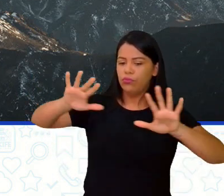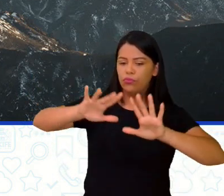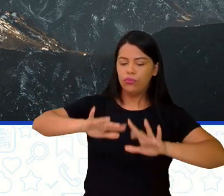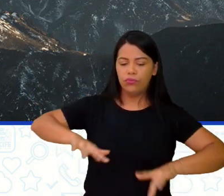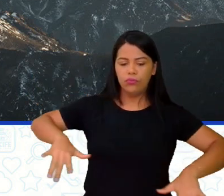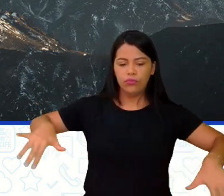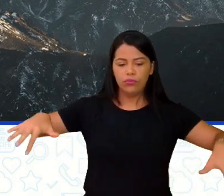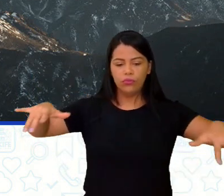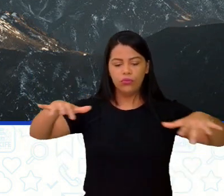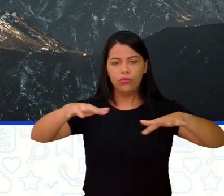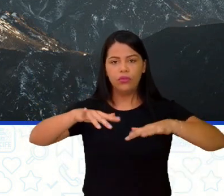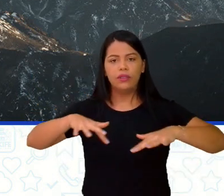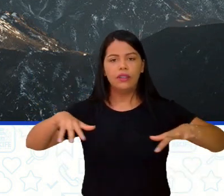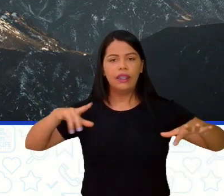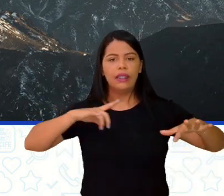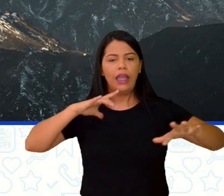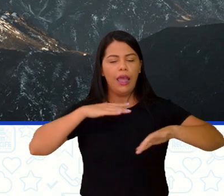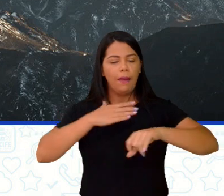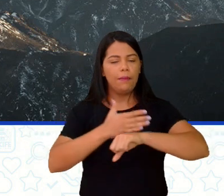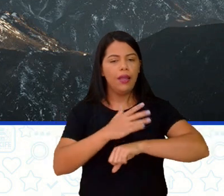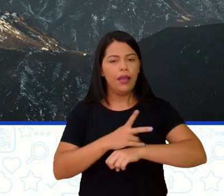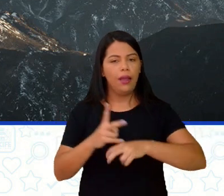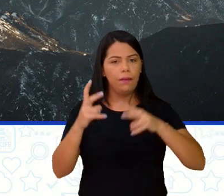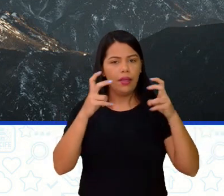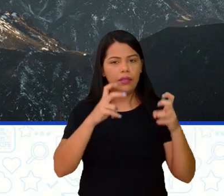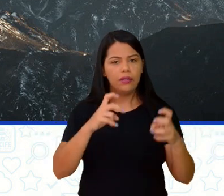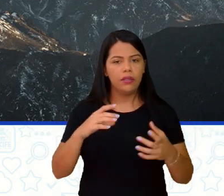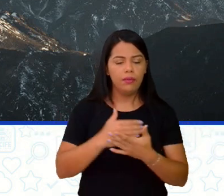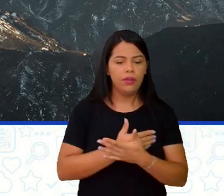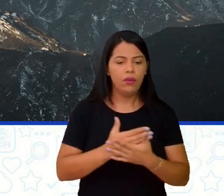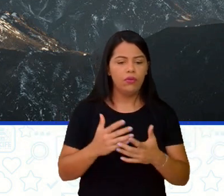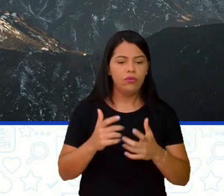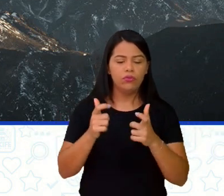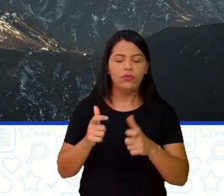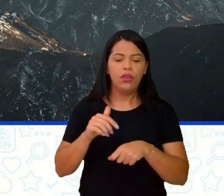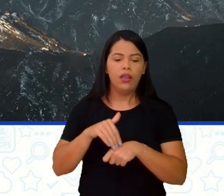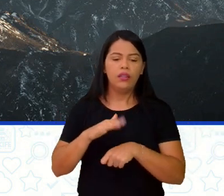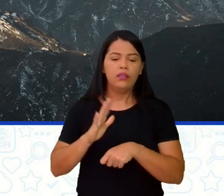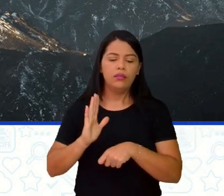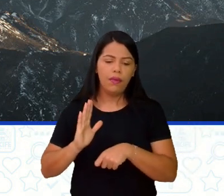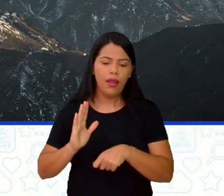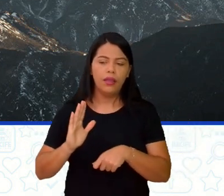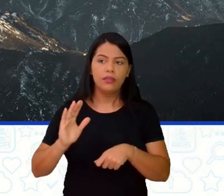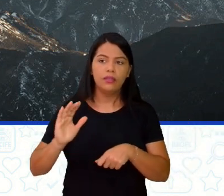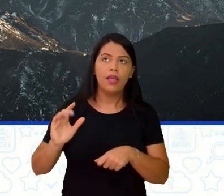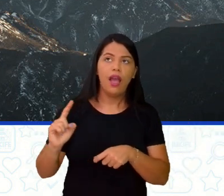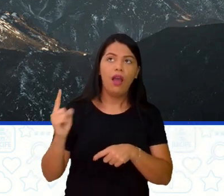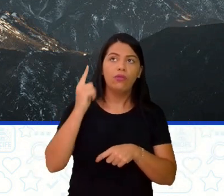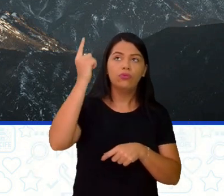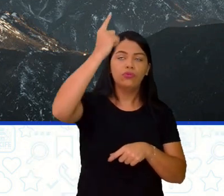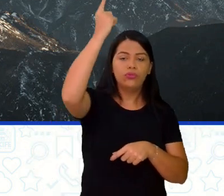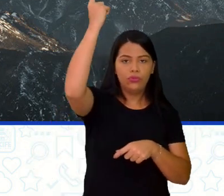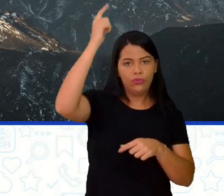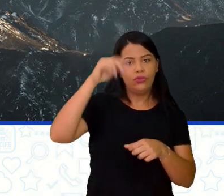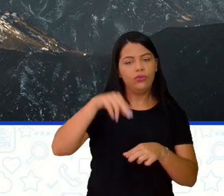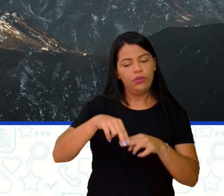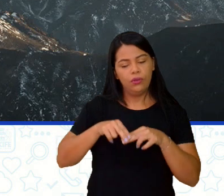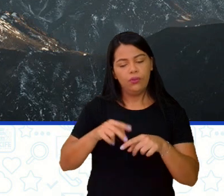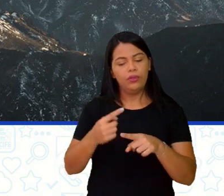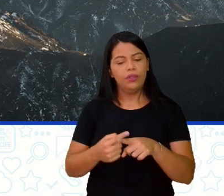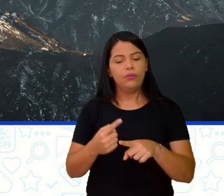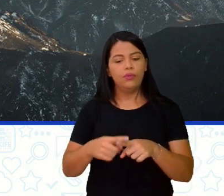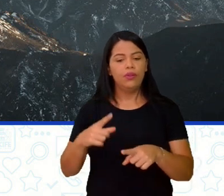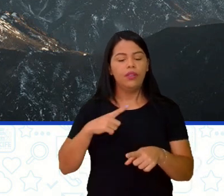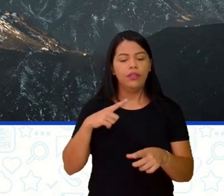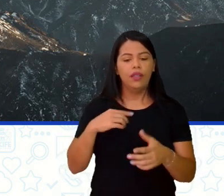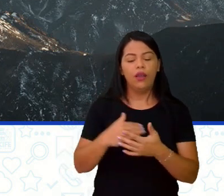Aquela neblina, assim, né? Principalmente em pontos mais elevados. Tudo isso por conta de fatores, né? Fatores